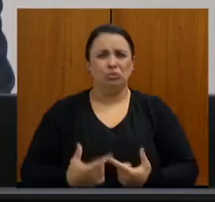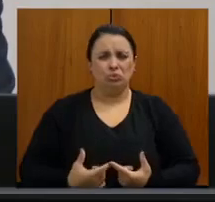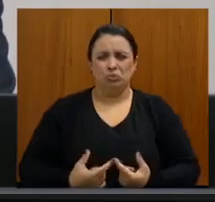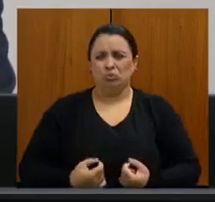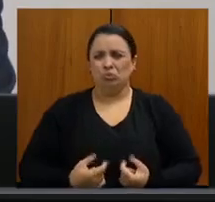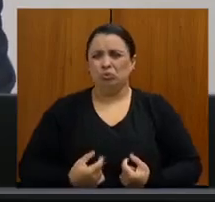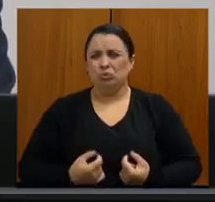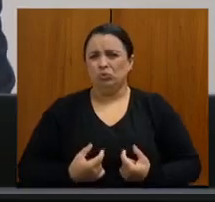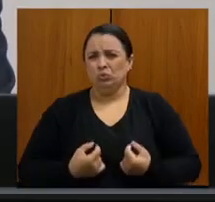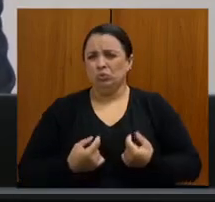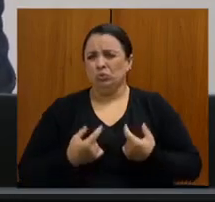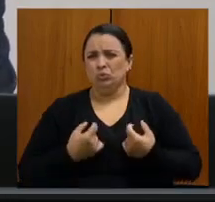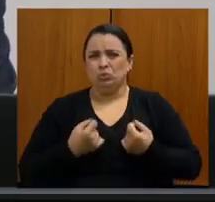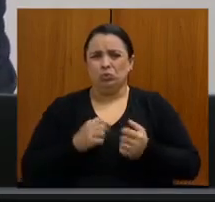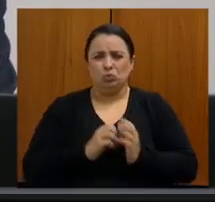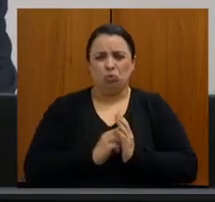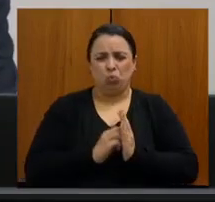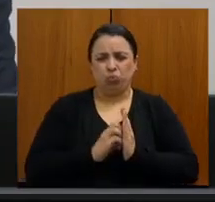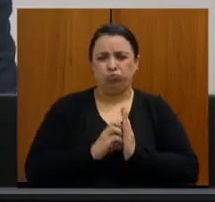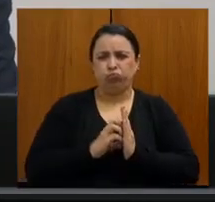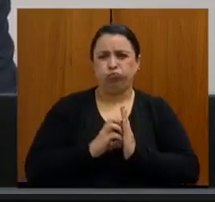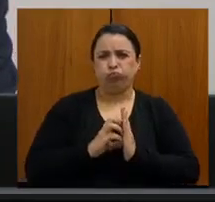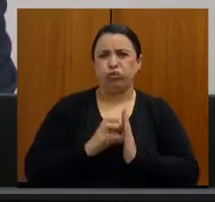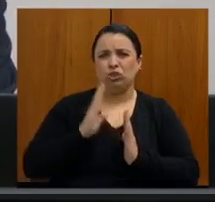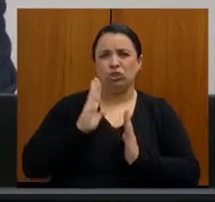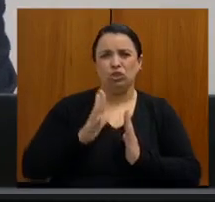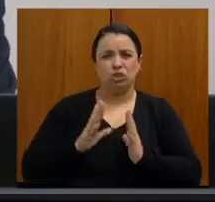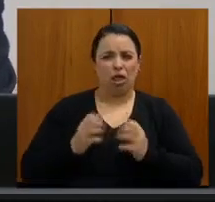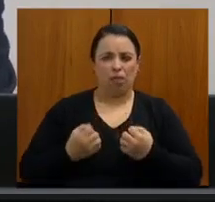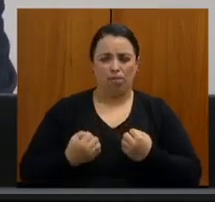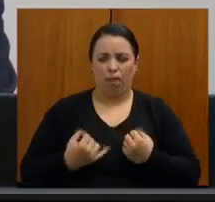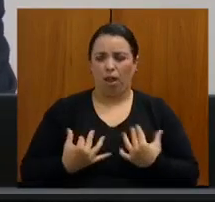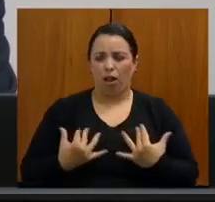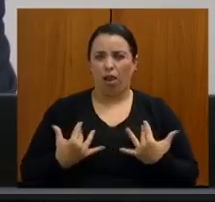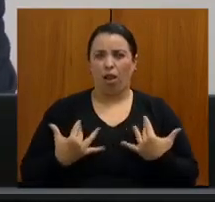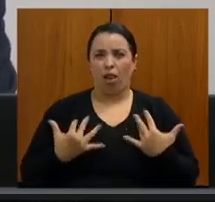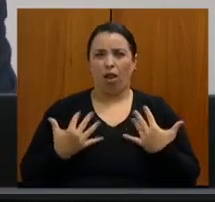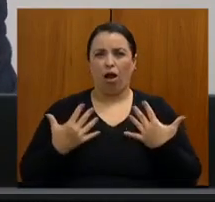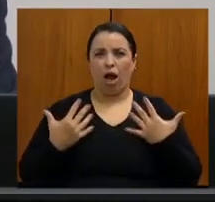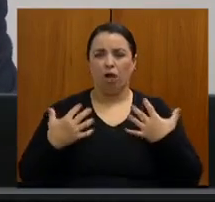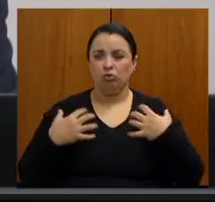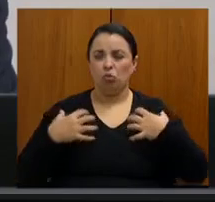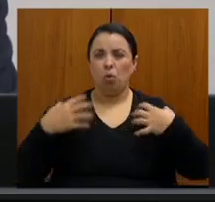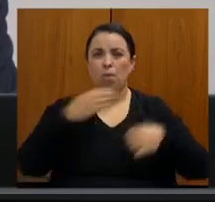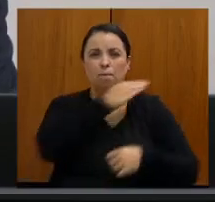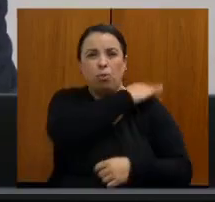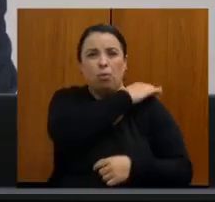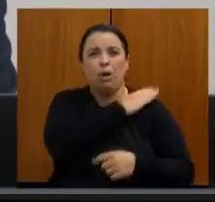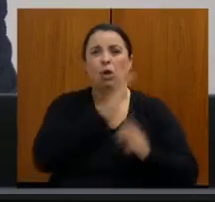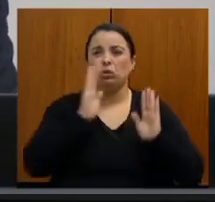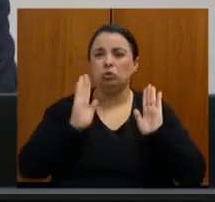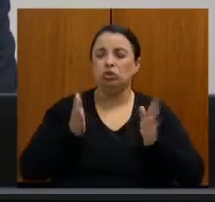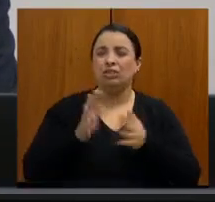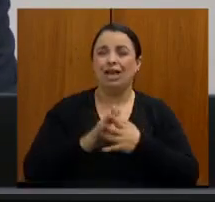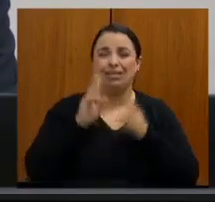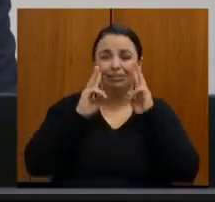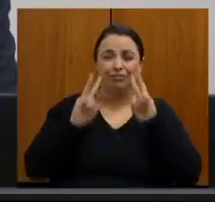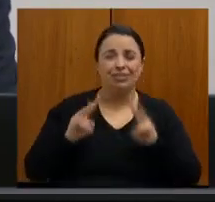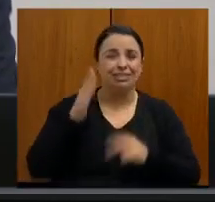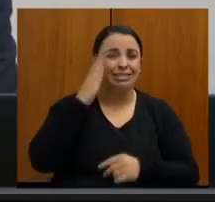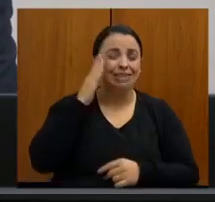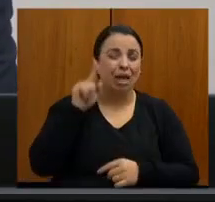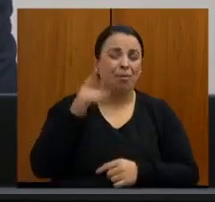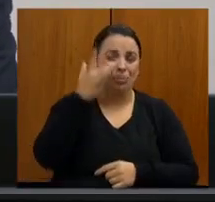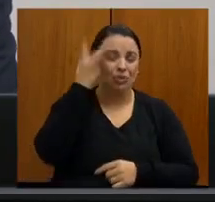avançado, com uma doença metastática que já afetou o pulmão, você sabe que a paciente vai sofrer, vai sofrer, vai sofrer, vai